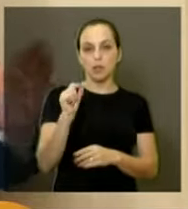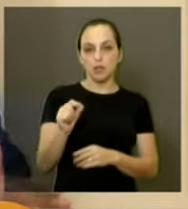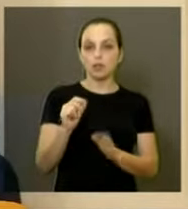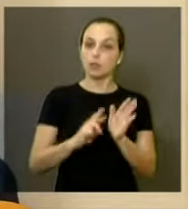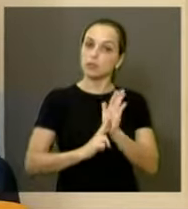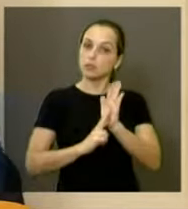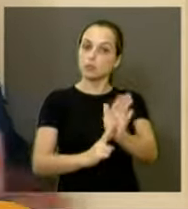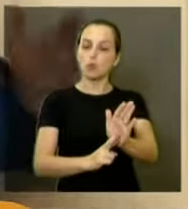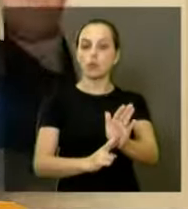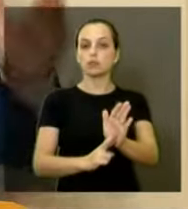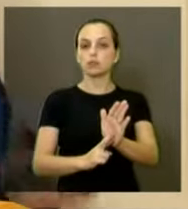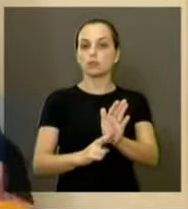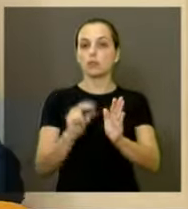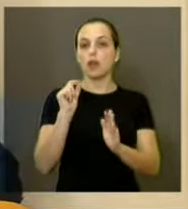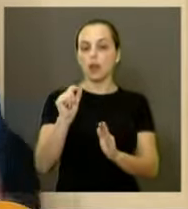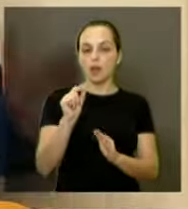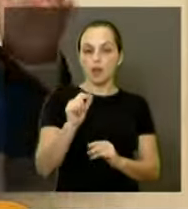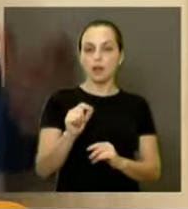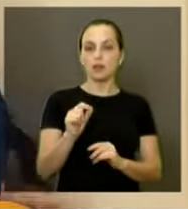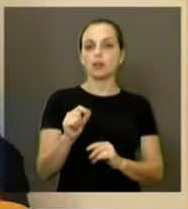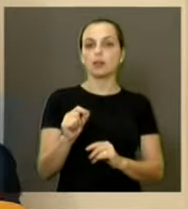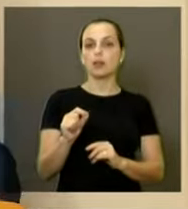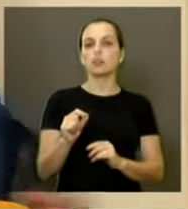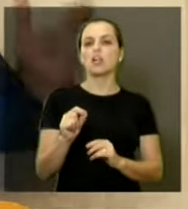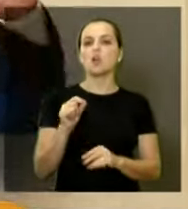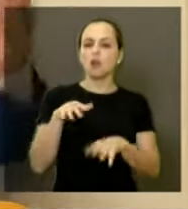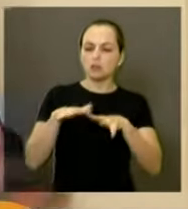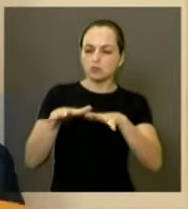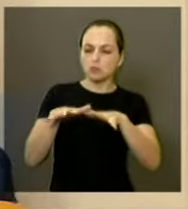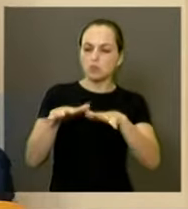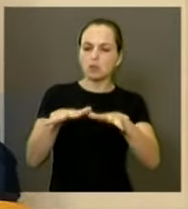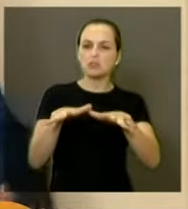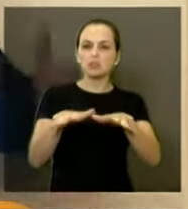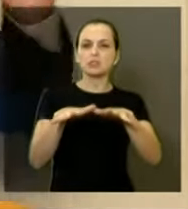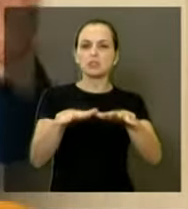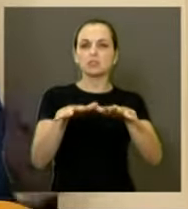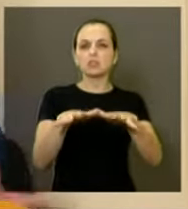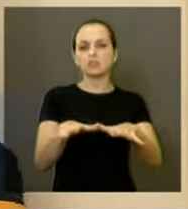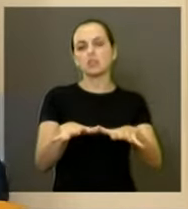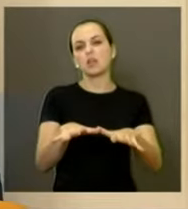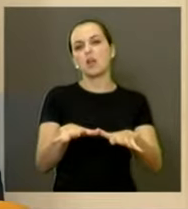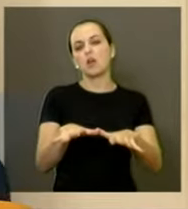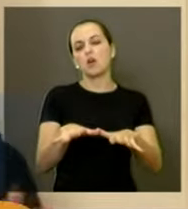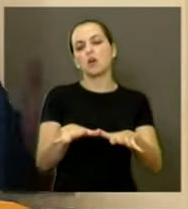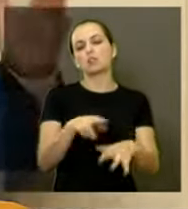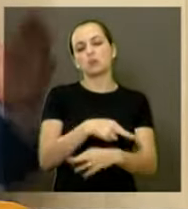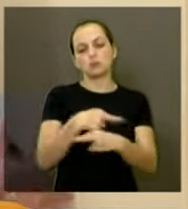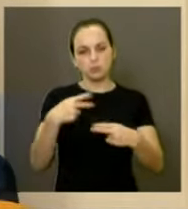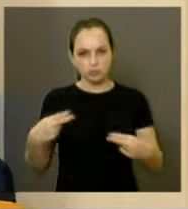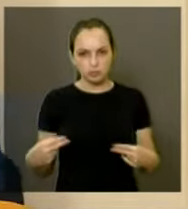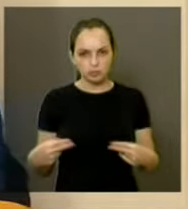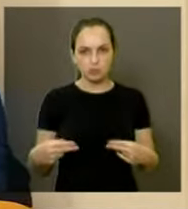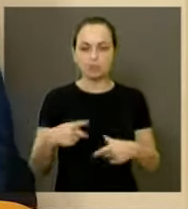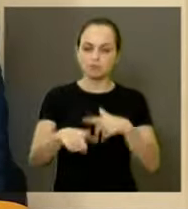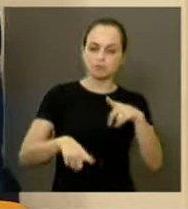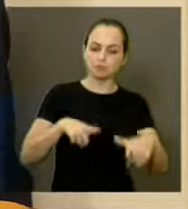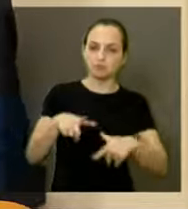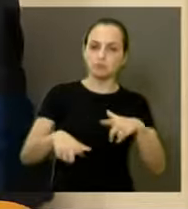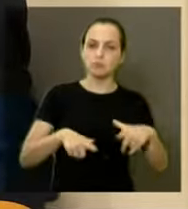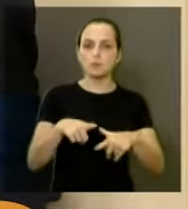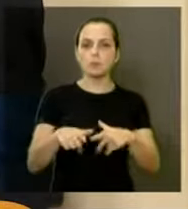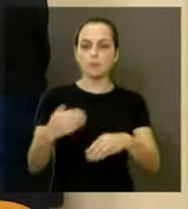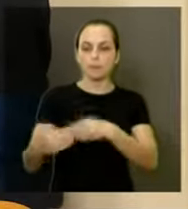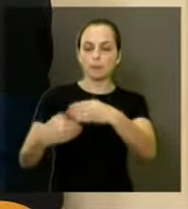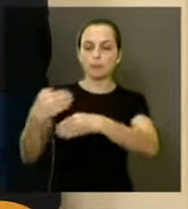é essa. A resposta é essa para os panelaços, a resposta é essa para as manifestações, é trabalho, é